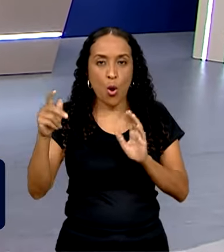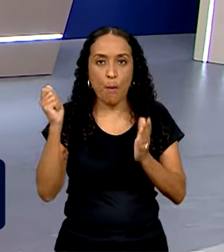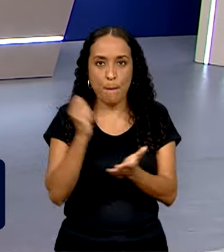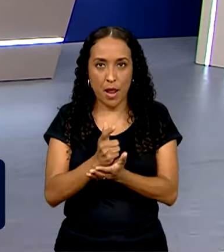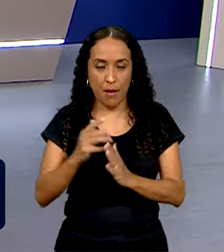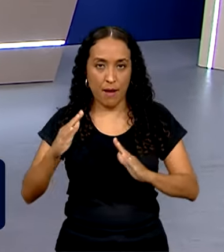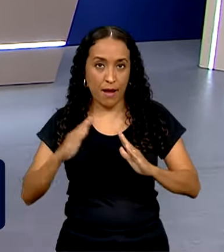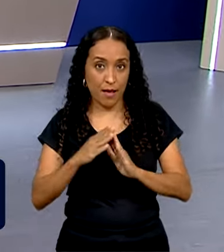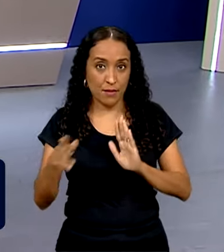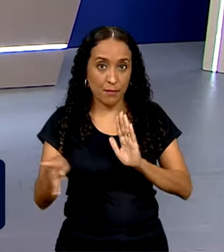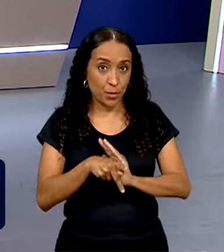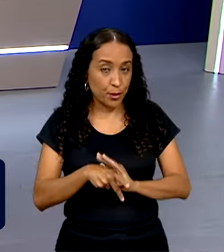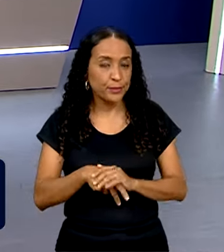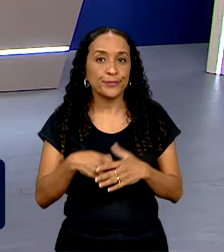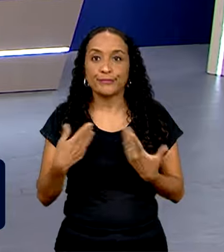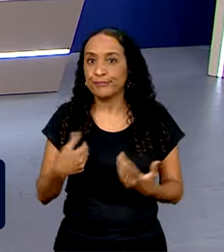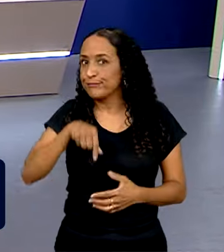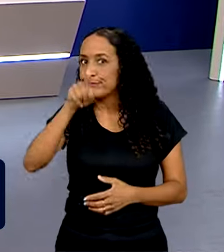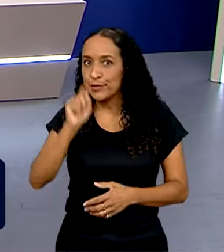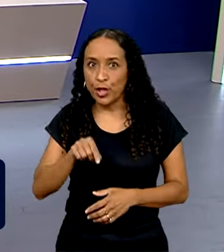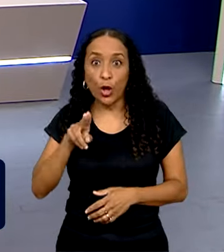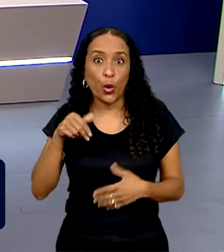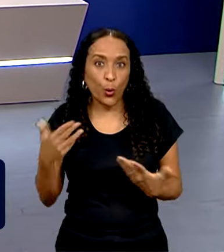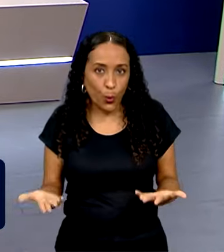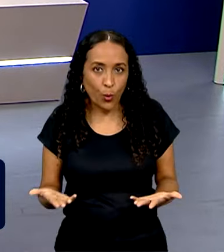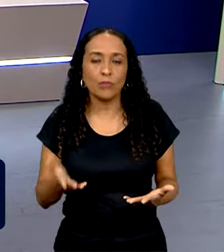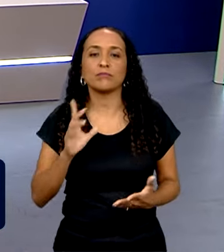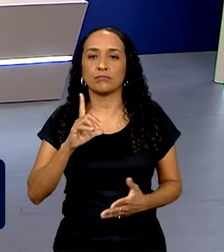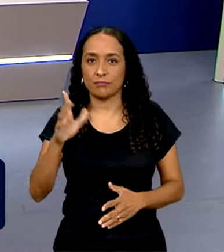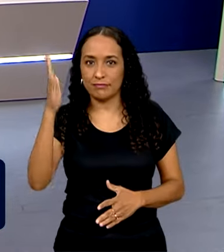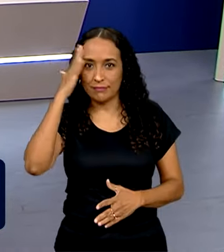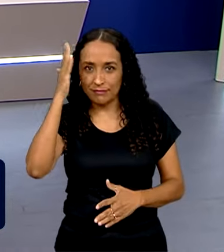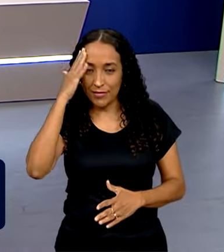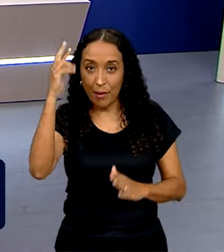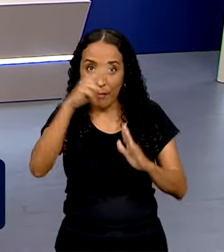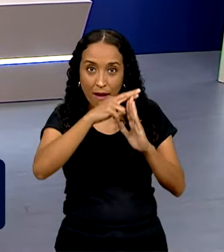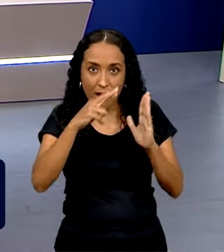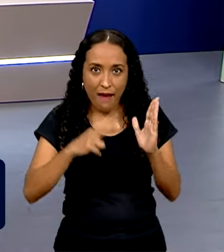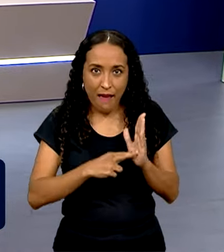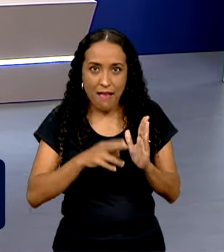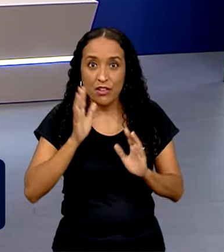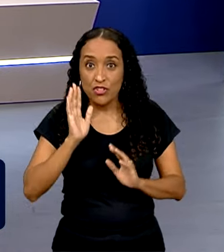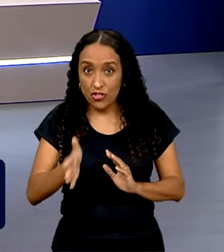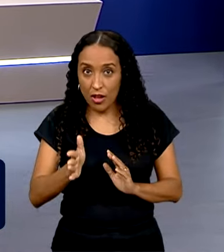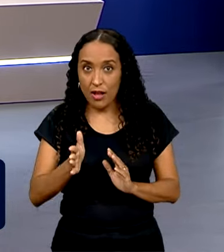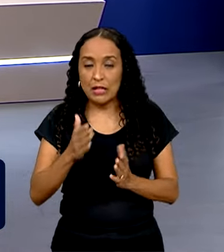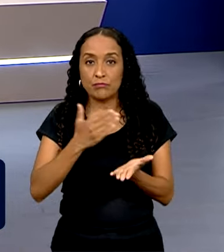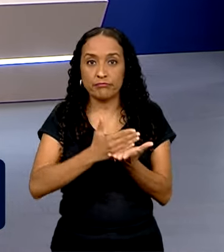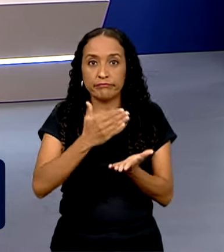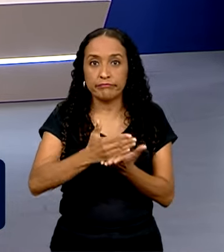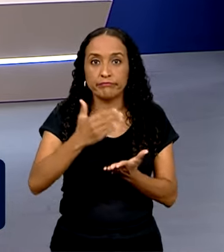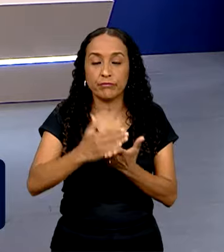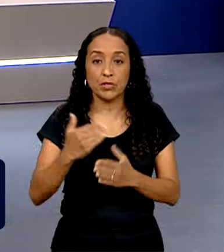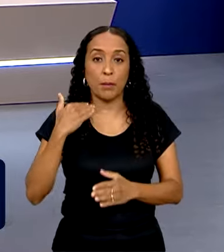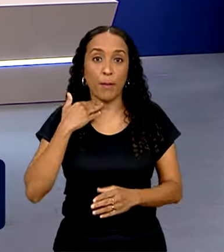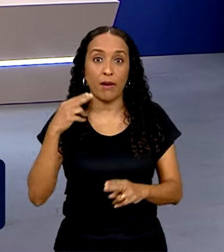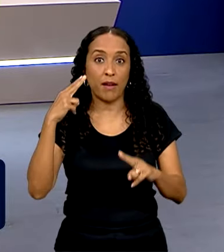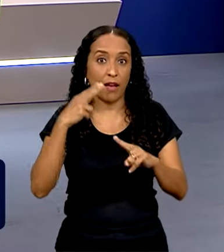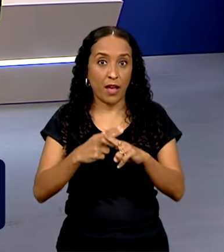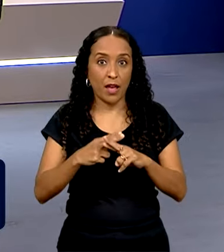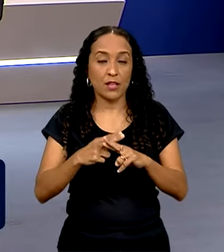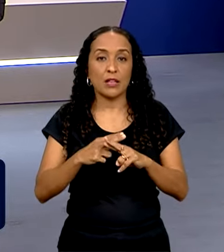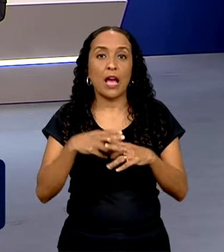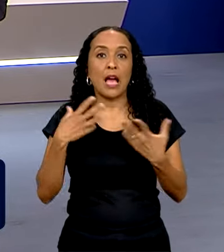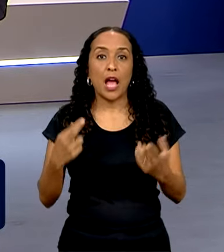casa própria? Quem nunca, né? Quem nunca fez. Então já está sabendo, deve estar sabendo já, mas as regras para o financiamento da Caixa Econômica